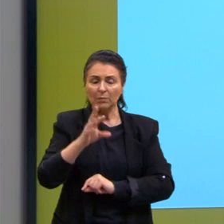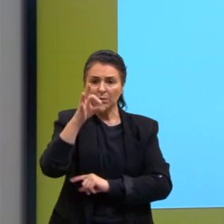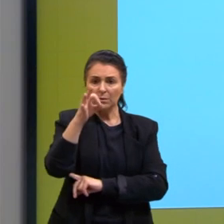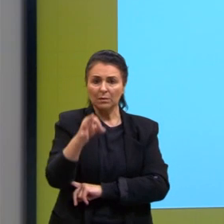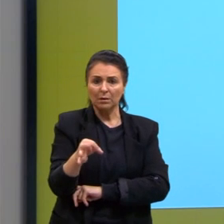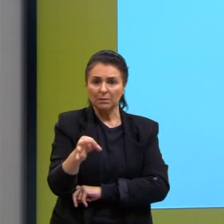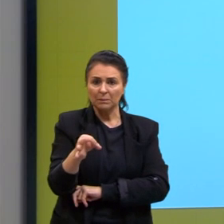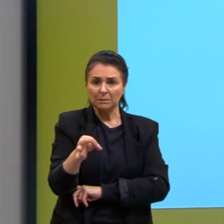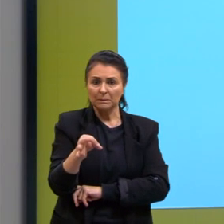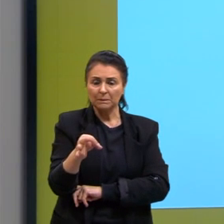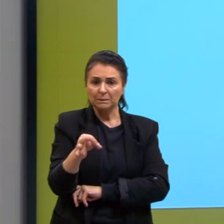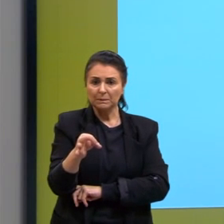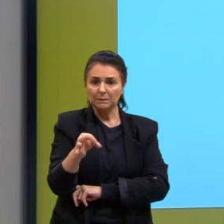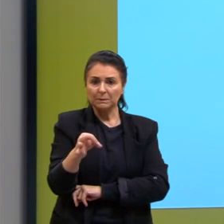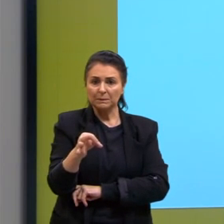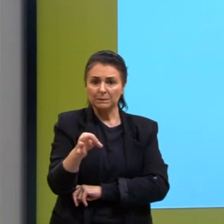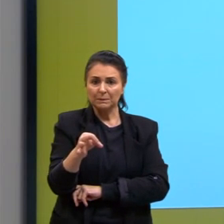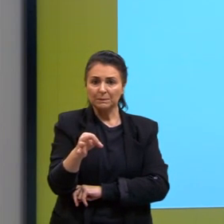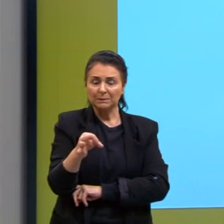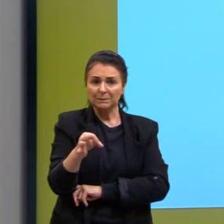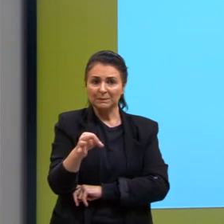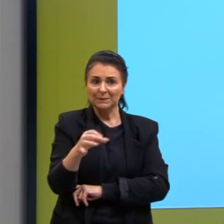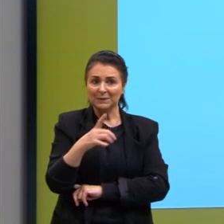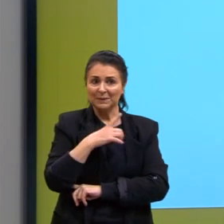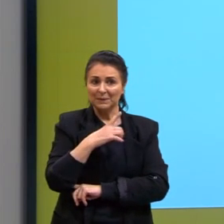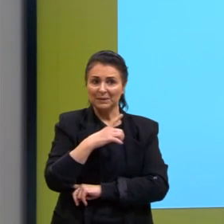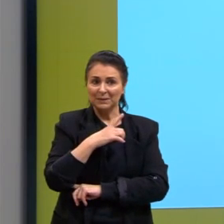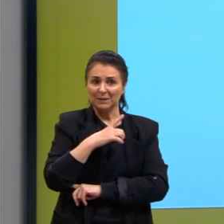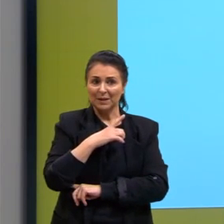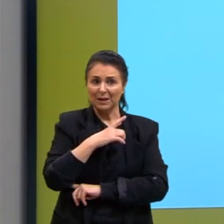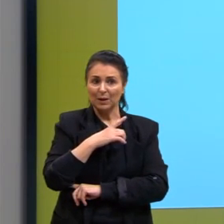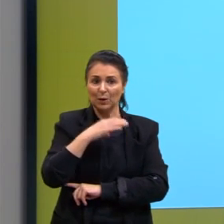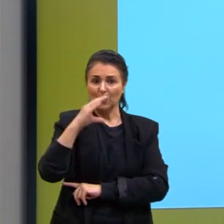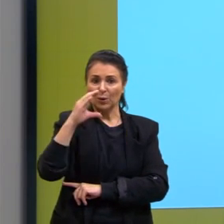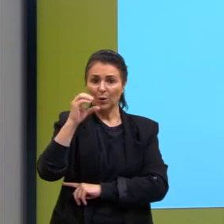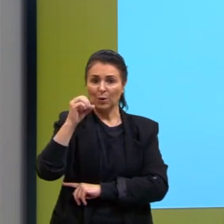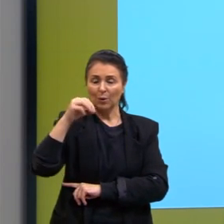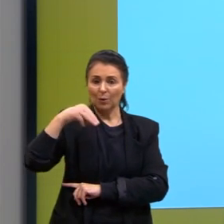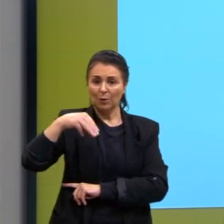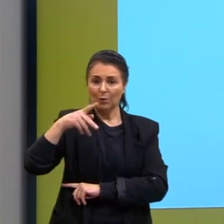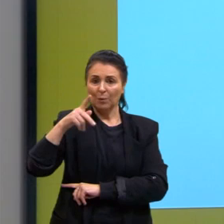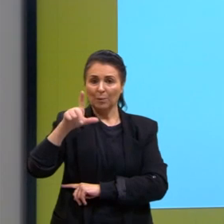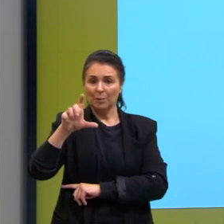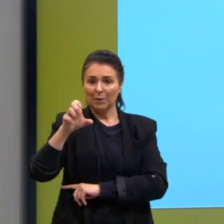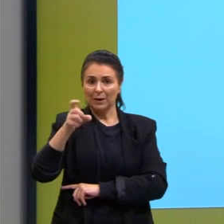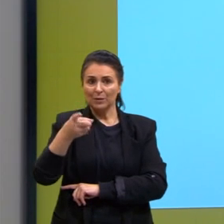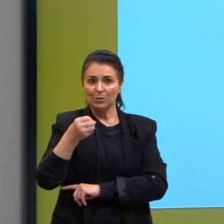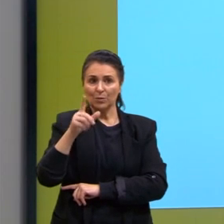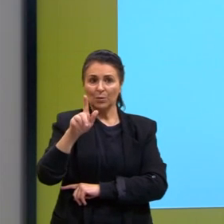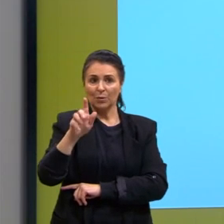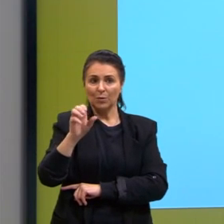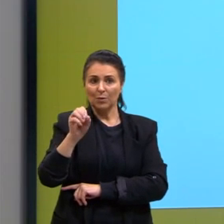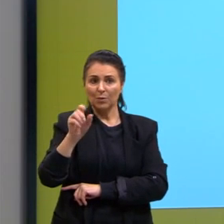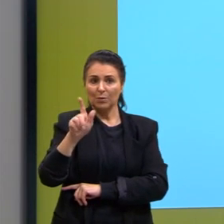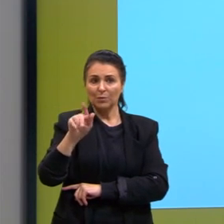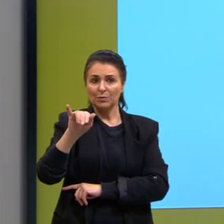na célula humana? Onde é que ele está? Será que está no complexo golgiense, no citoplasma, no retículo?